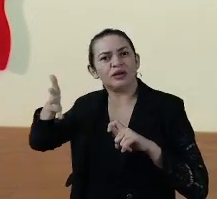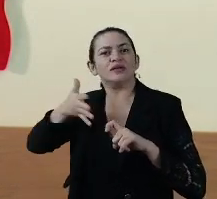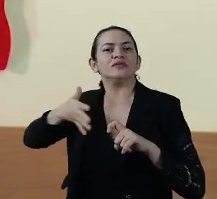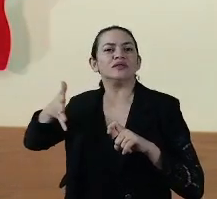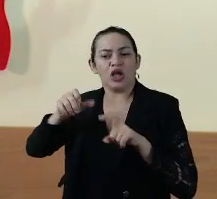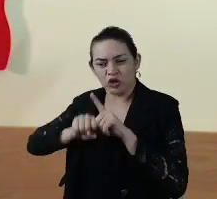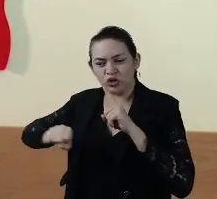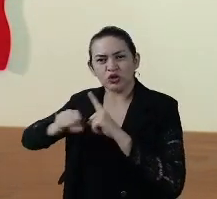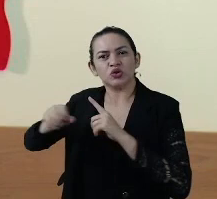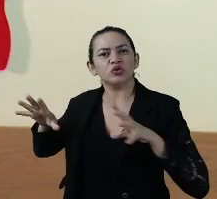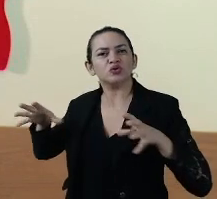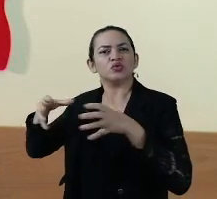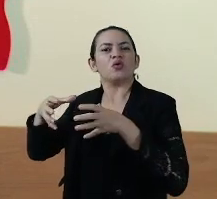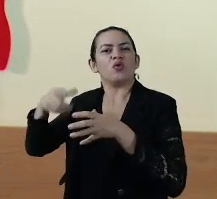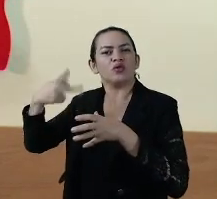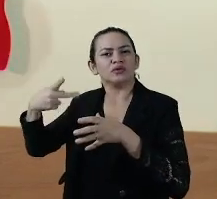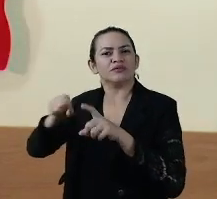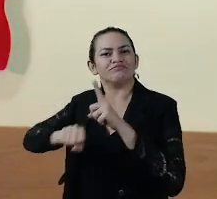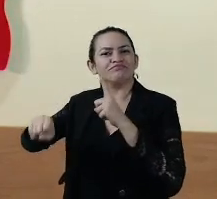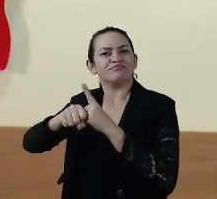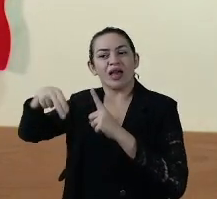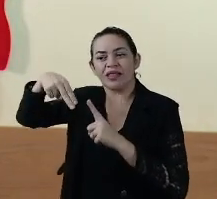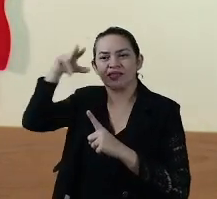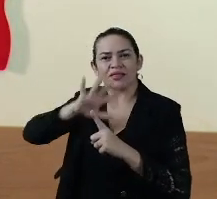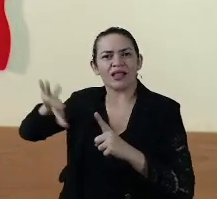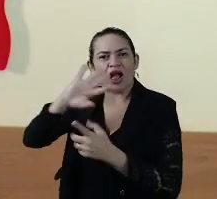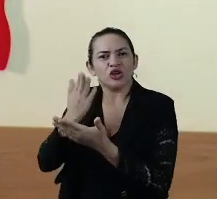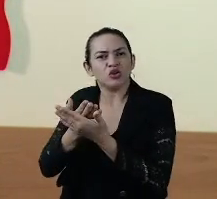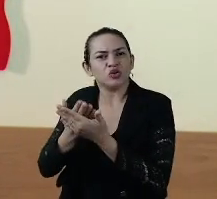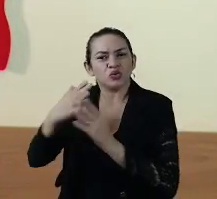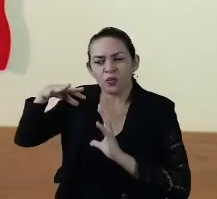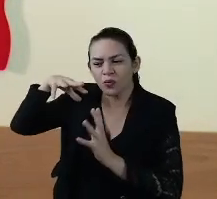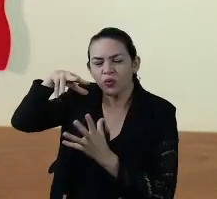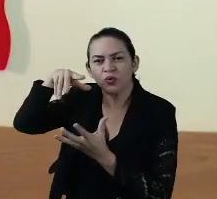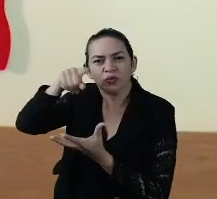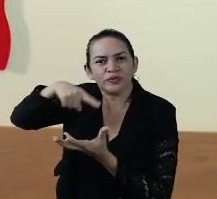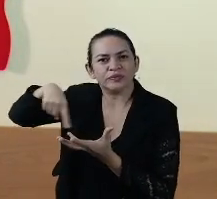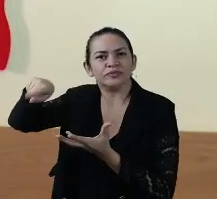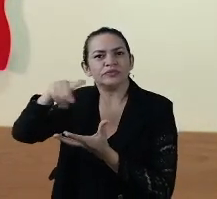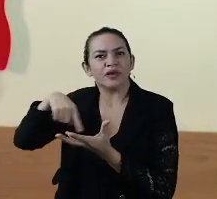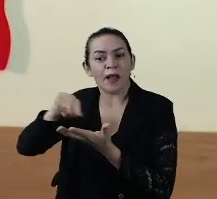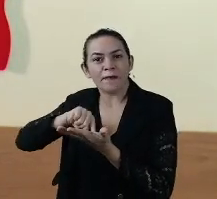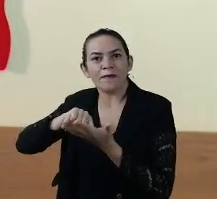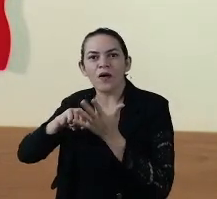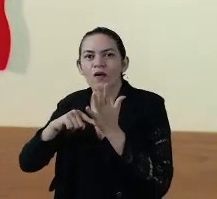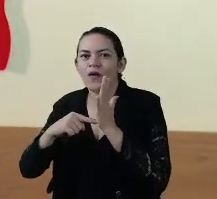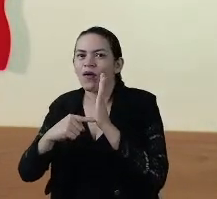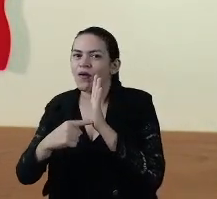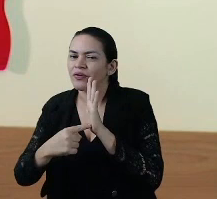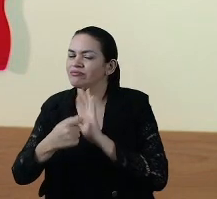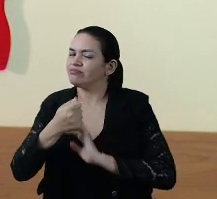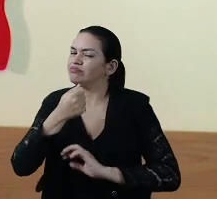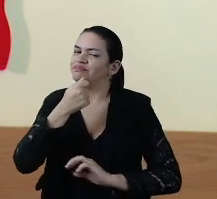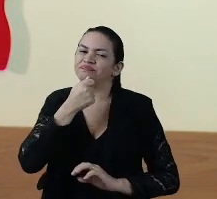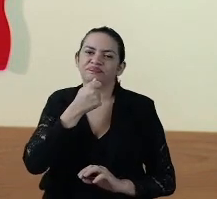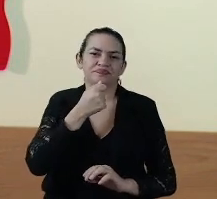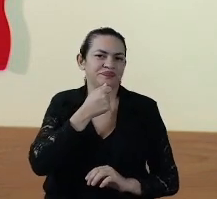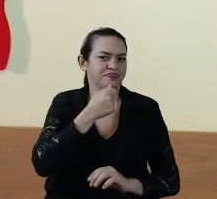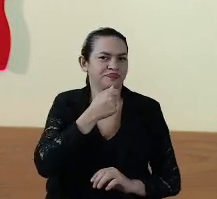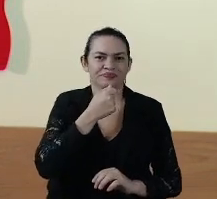Sociedades médicas, nacionais, estudos mundiais, que revelam que não há ainda,